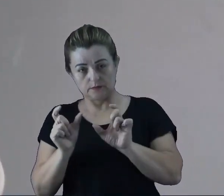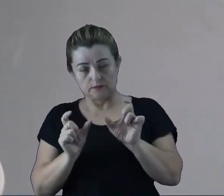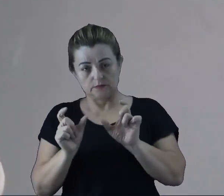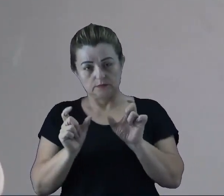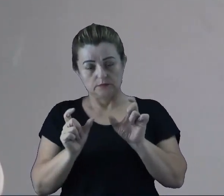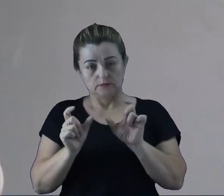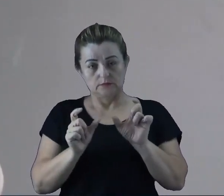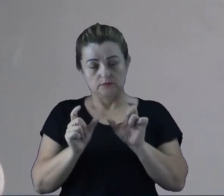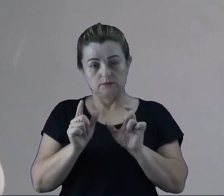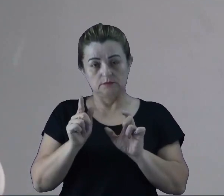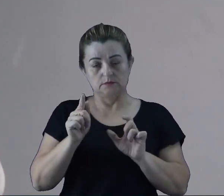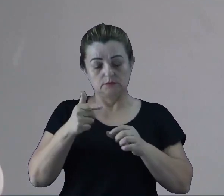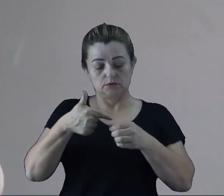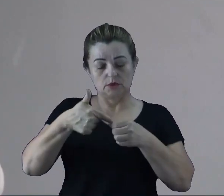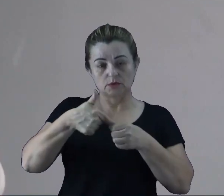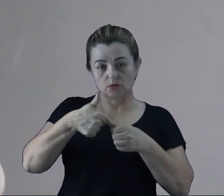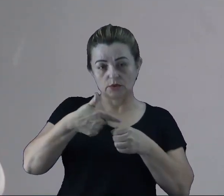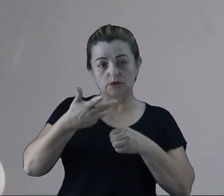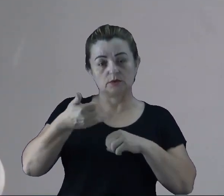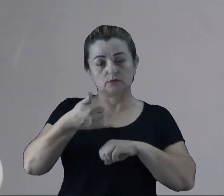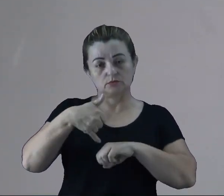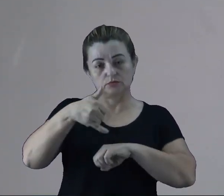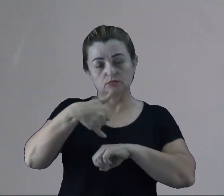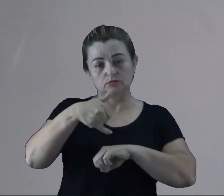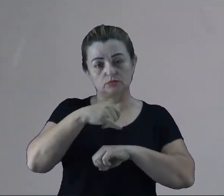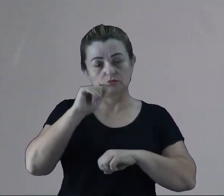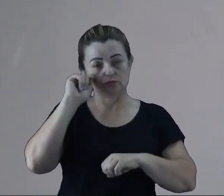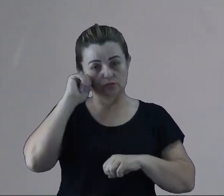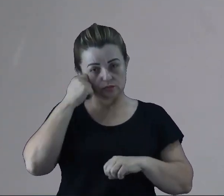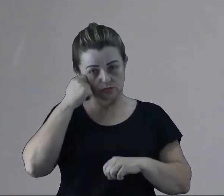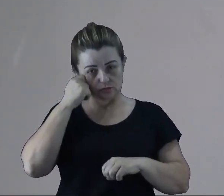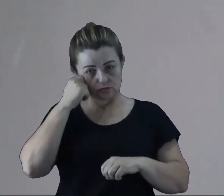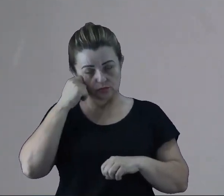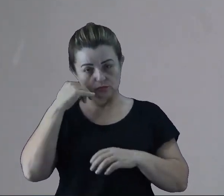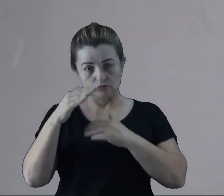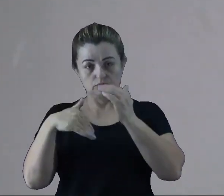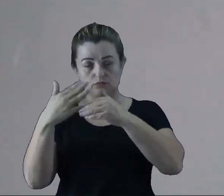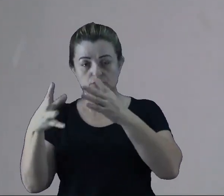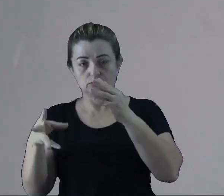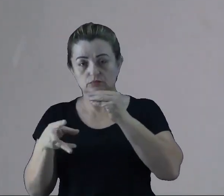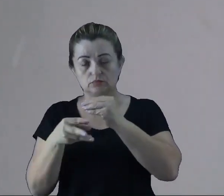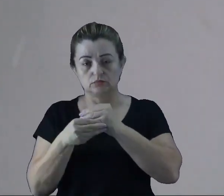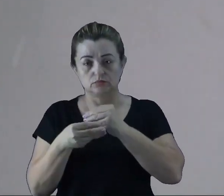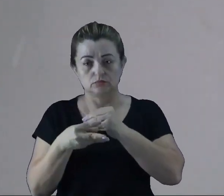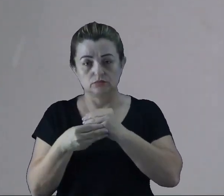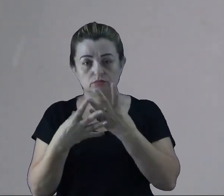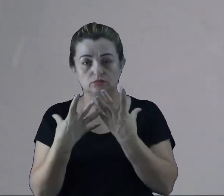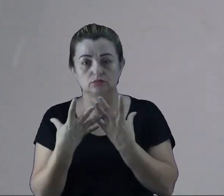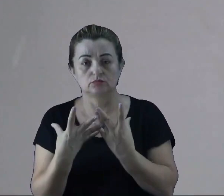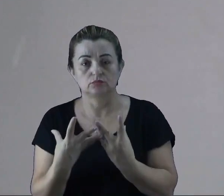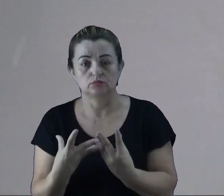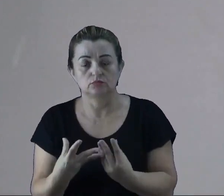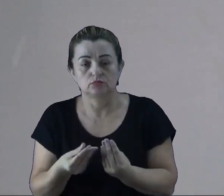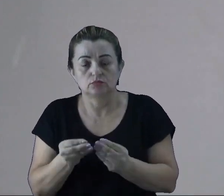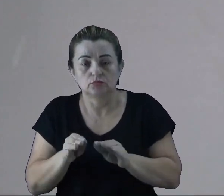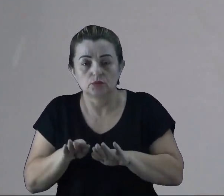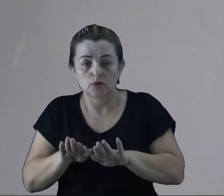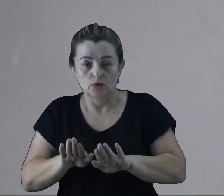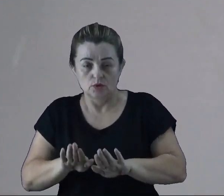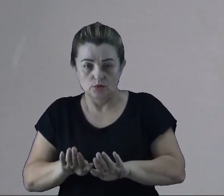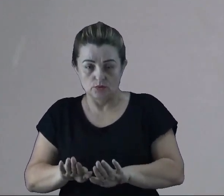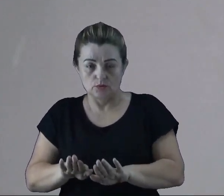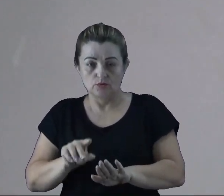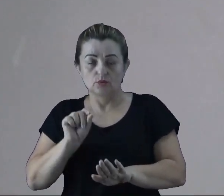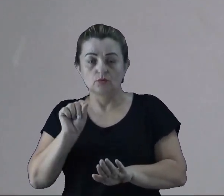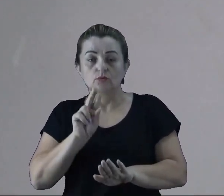gasolina, do petróleo. Então, esse processo de agregação e aí depois eles vão decantar, a gente